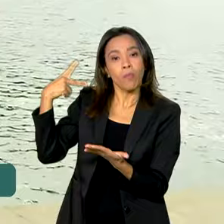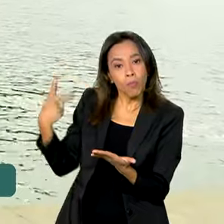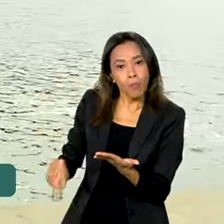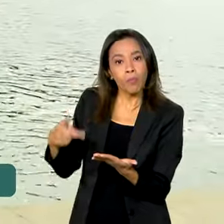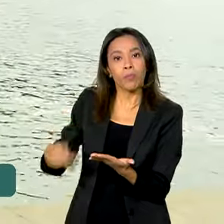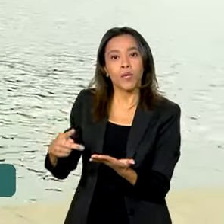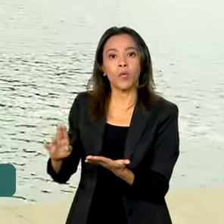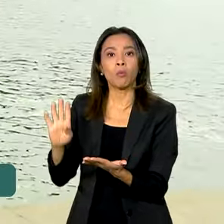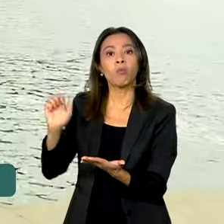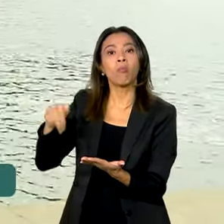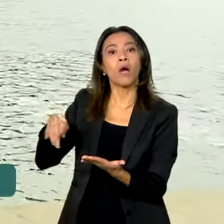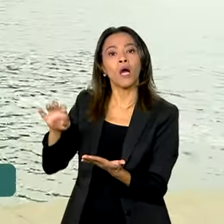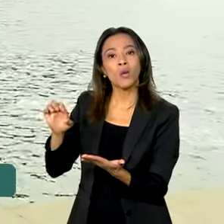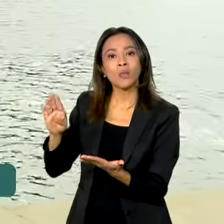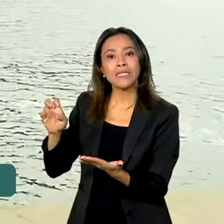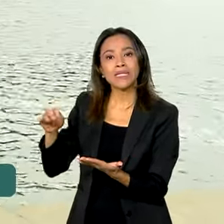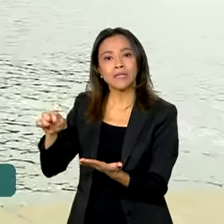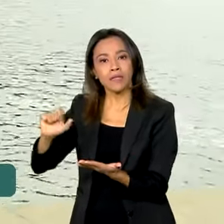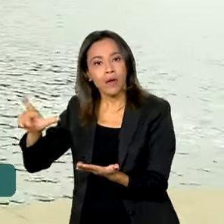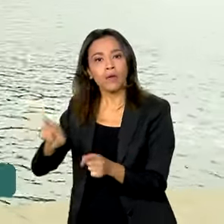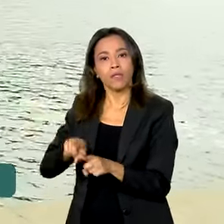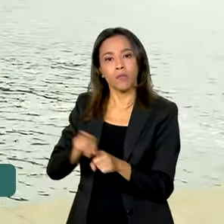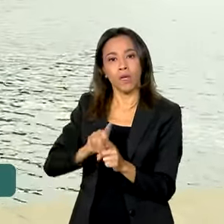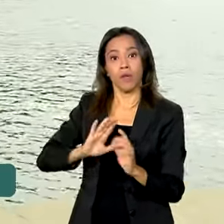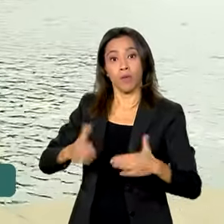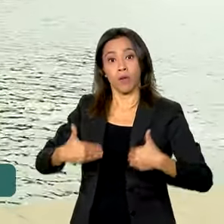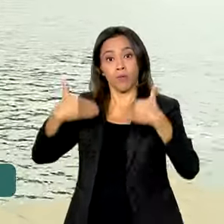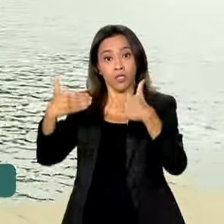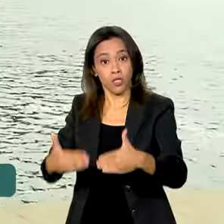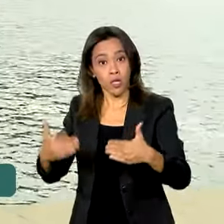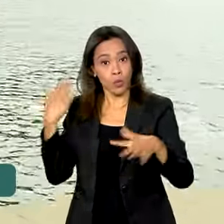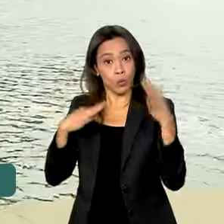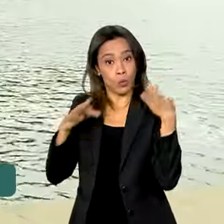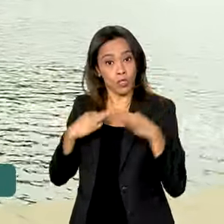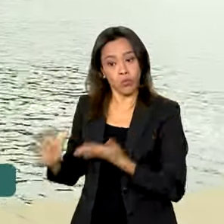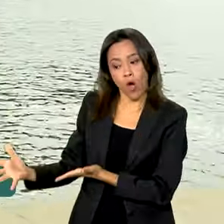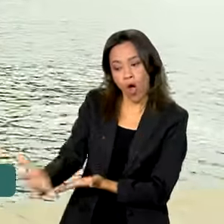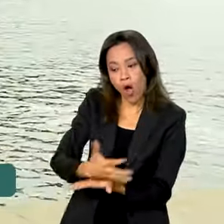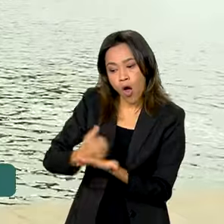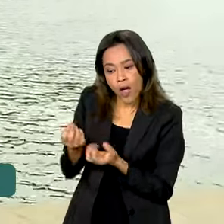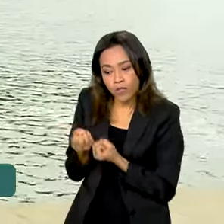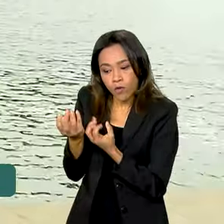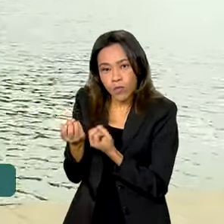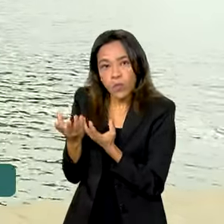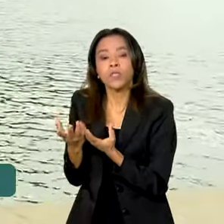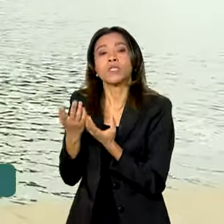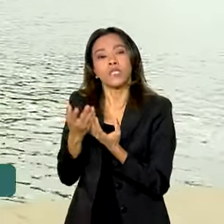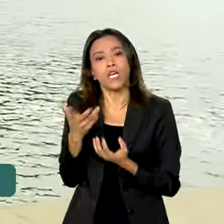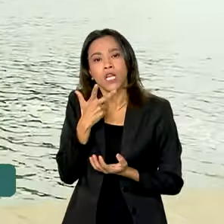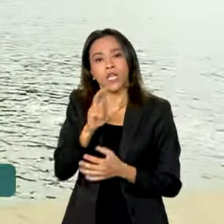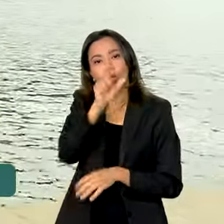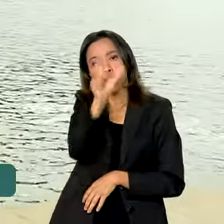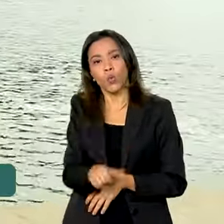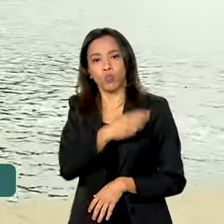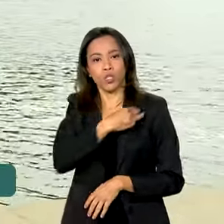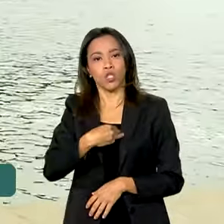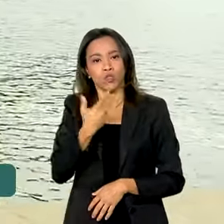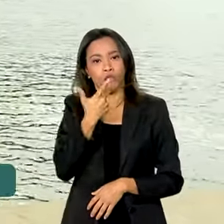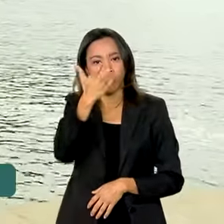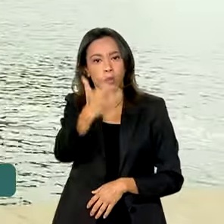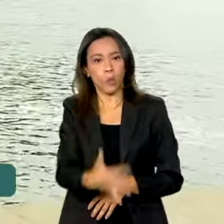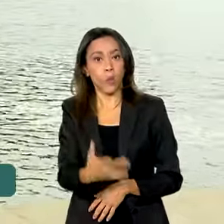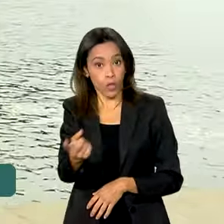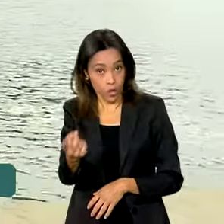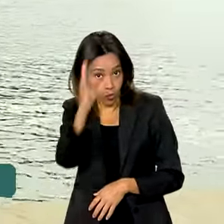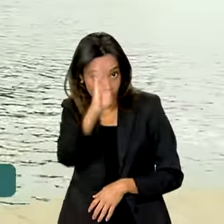e compilados pelo Ministério do Turismo. O ministro Celso Sabino afirmou que o Brasil voltou a ser um destino